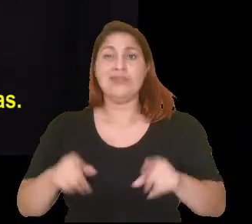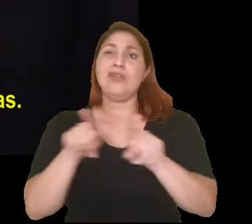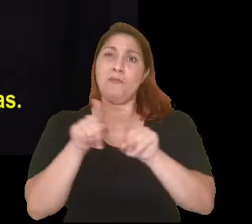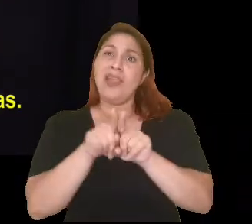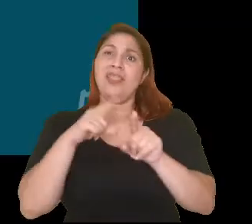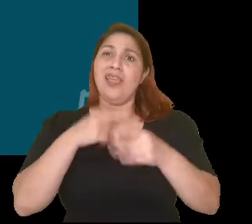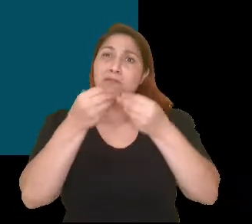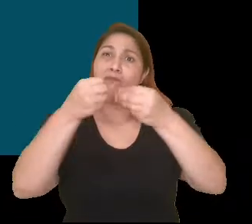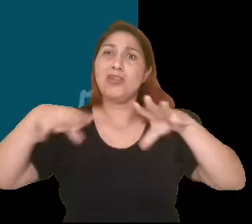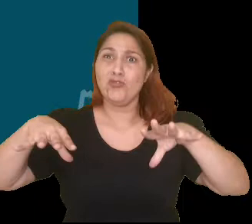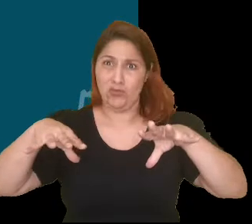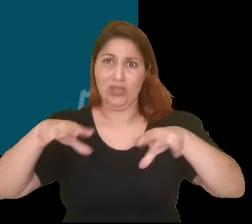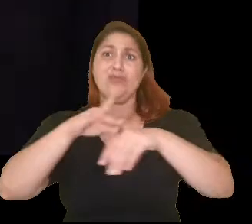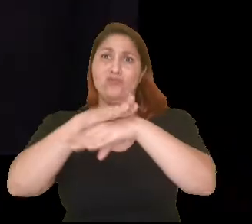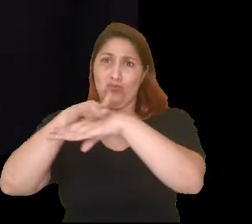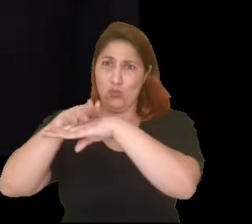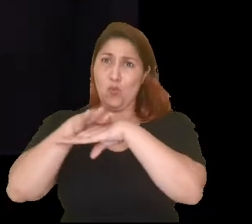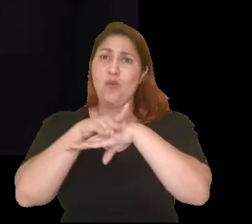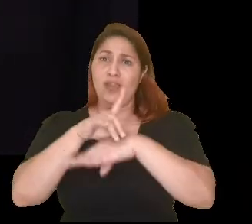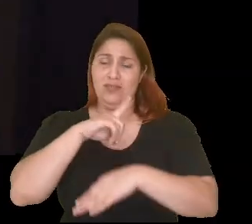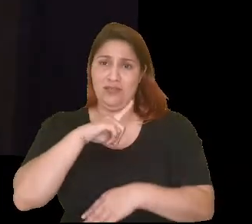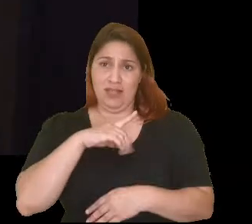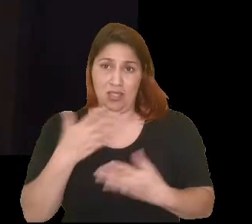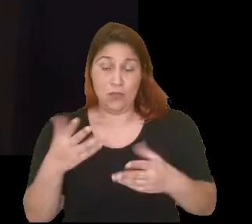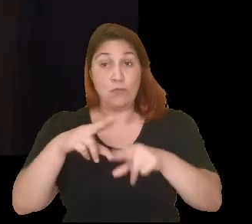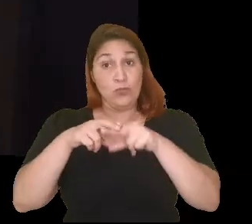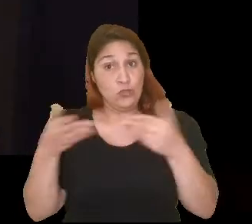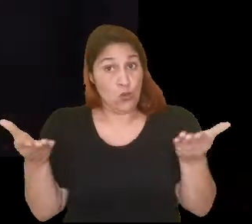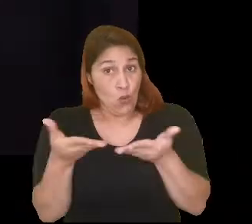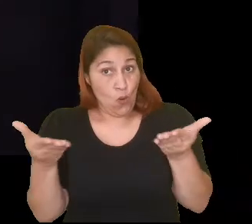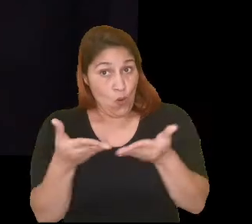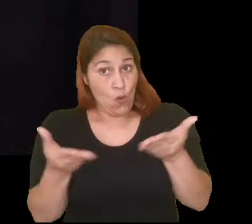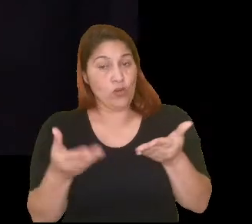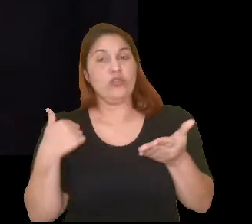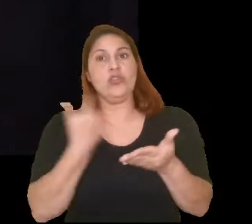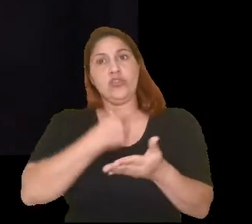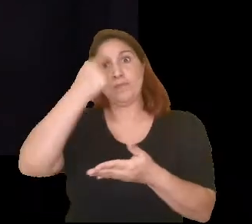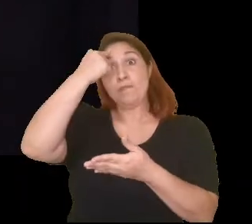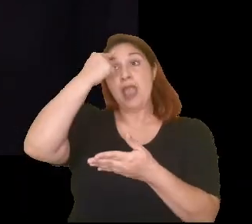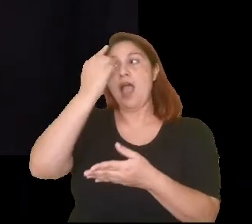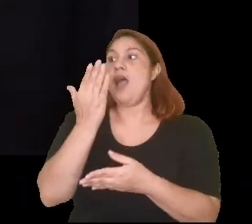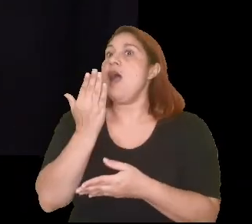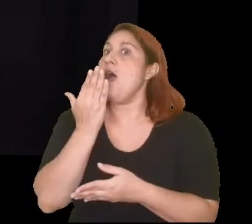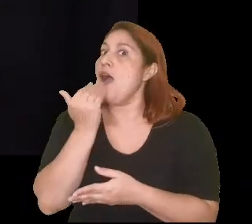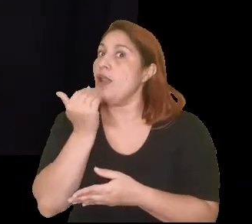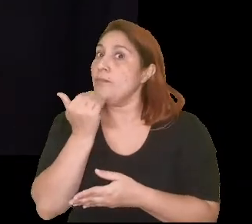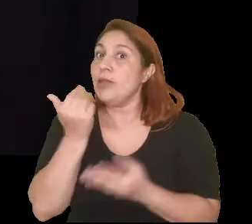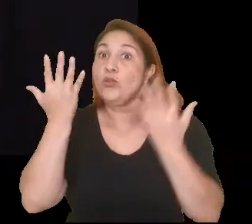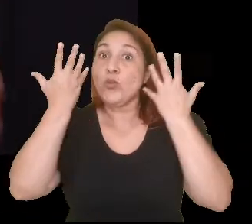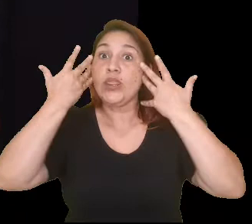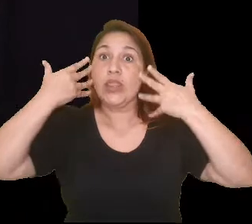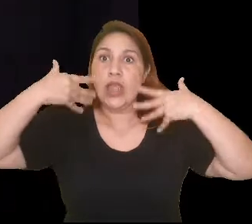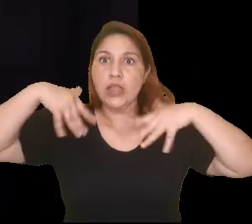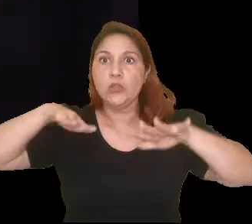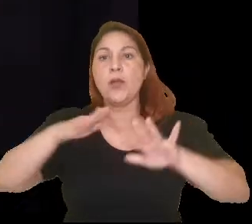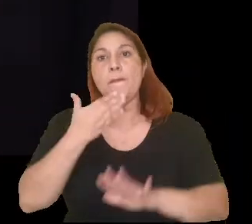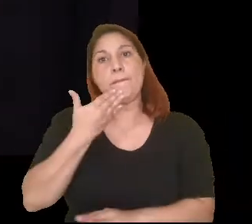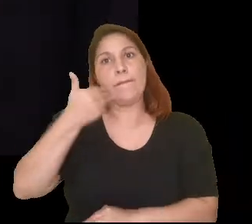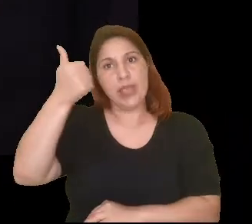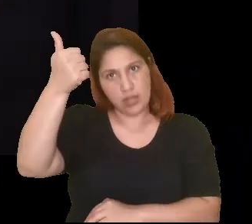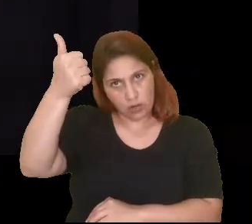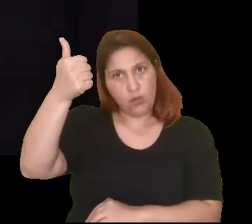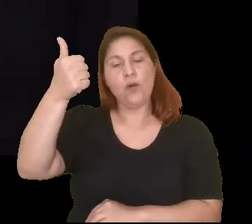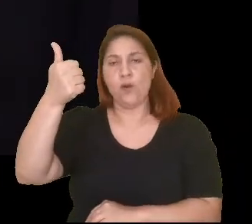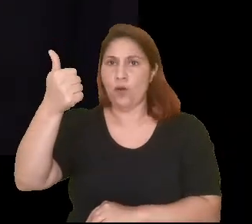forma de doenças. Peraí, vamos de novo. Eis que hoje em dia, antes tarde do que nunca, voltamos a valorizar a alimentação mais natural e